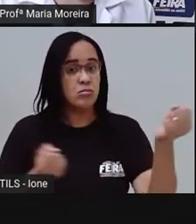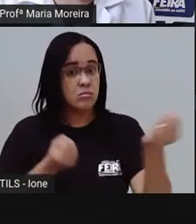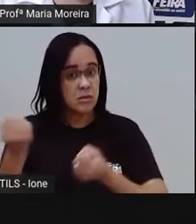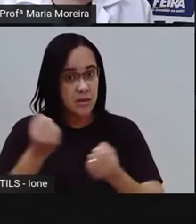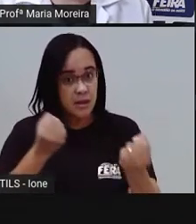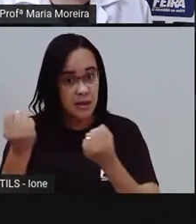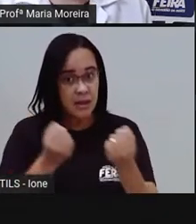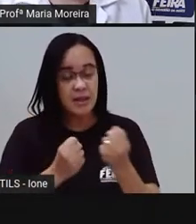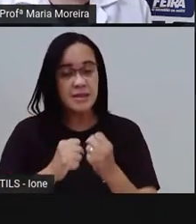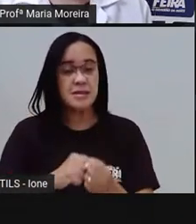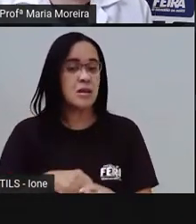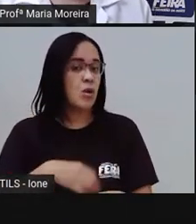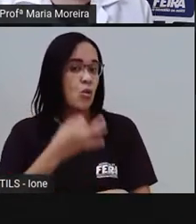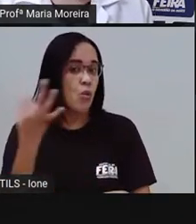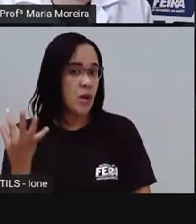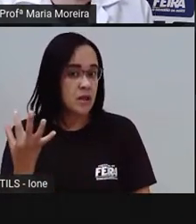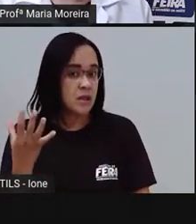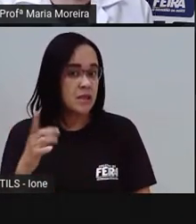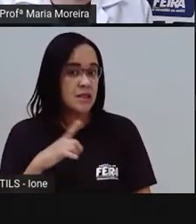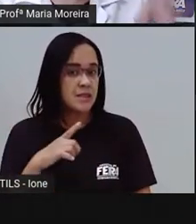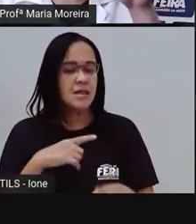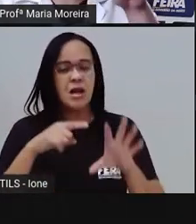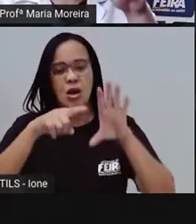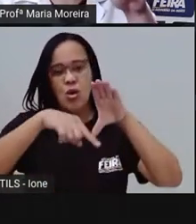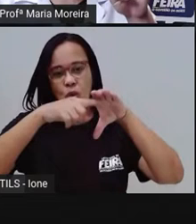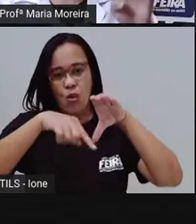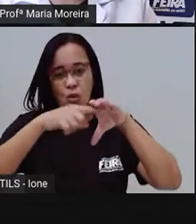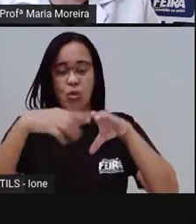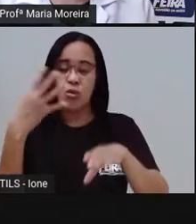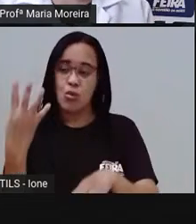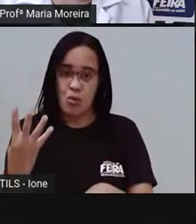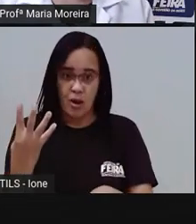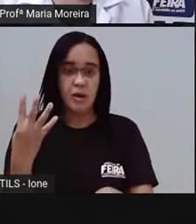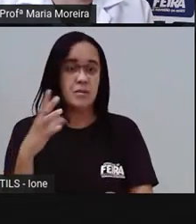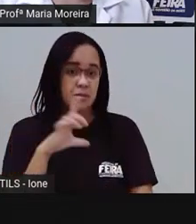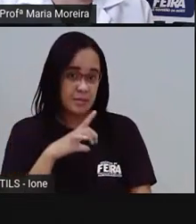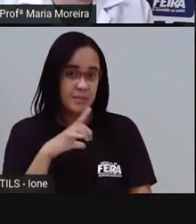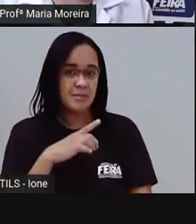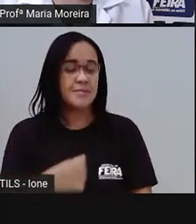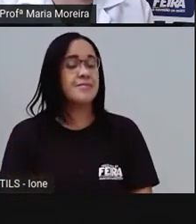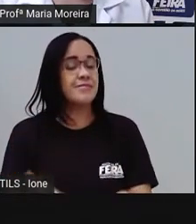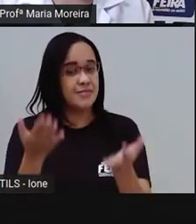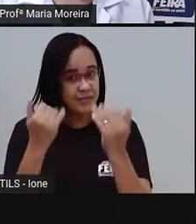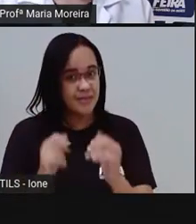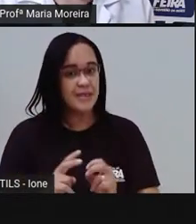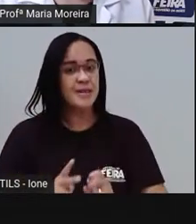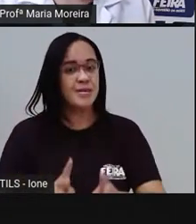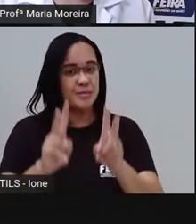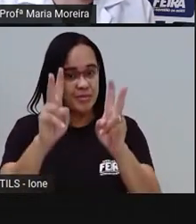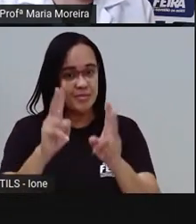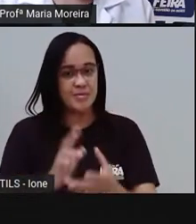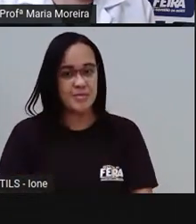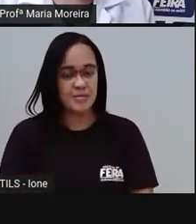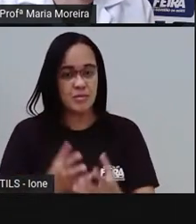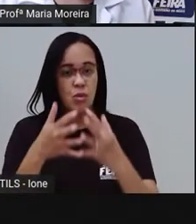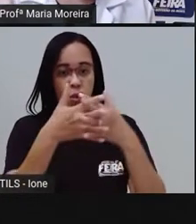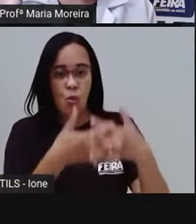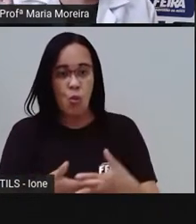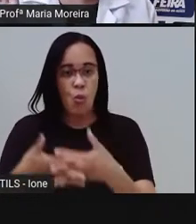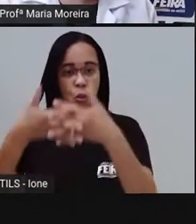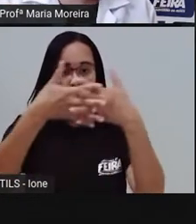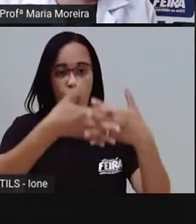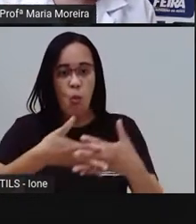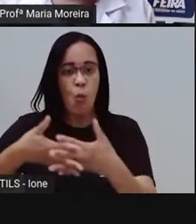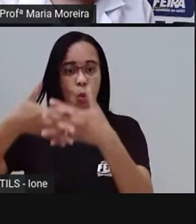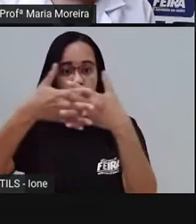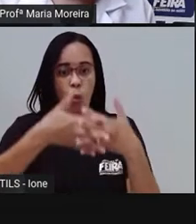possui quantas rodas? Quatro rodas, não isso? Vamos lá, vamos seguindo. Um caminhão, no caso